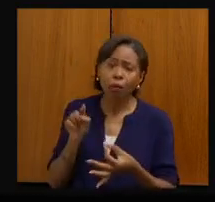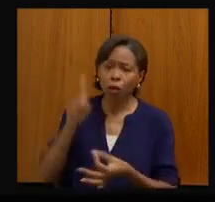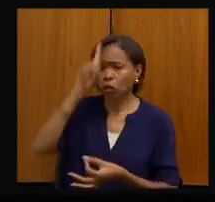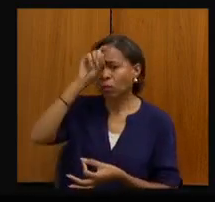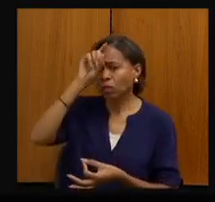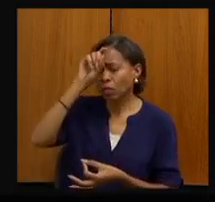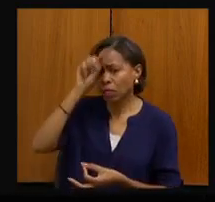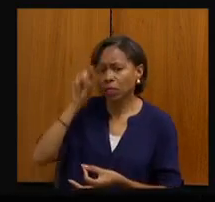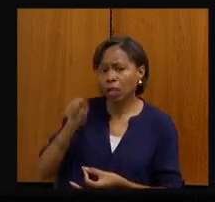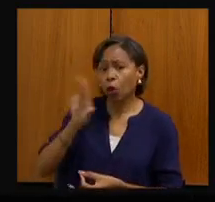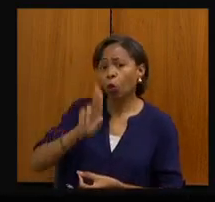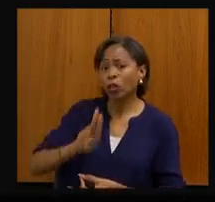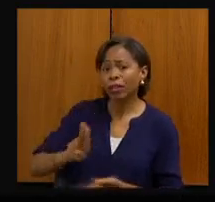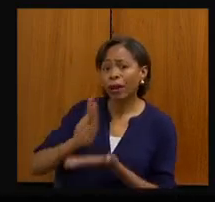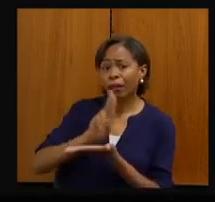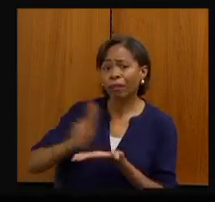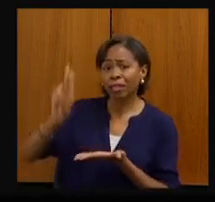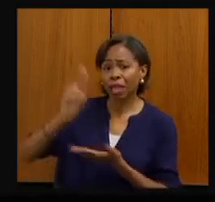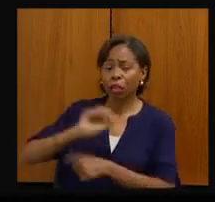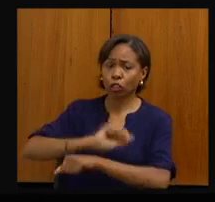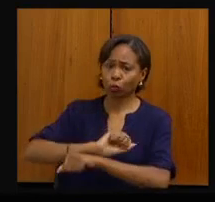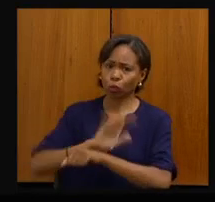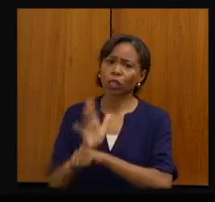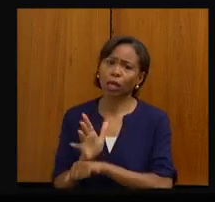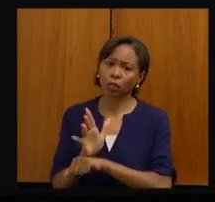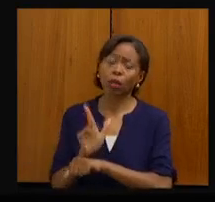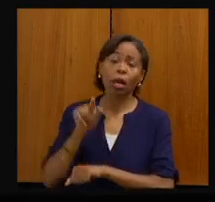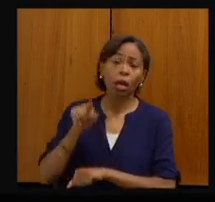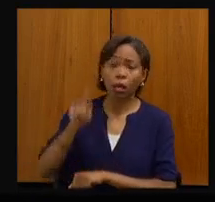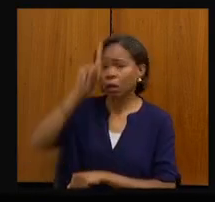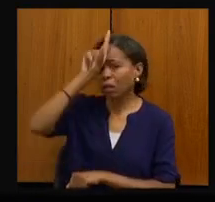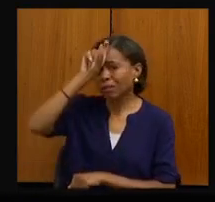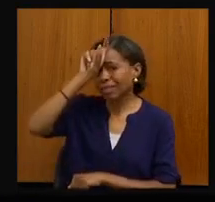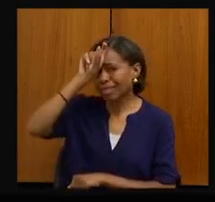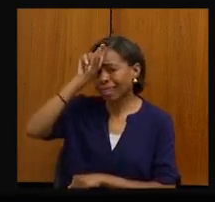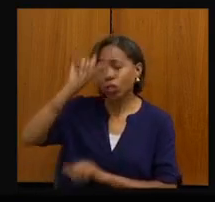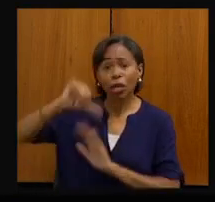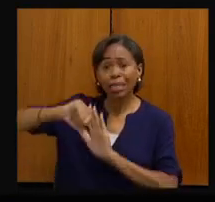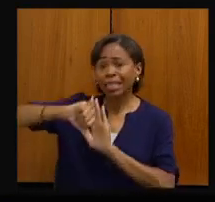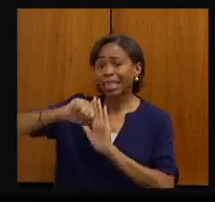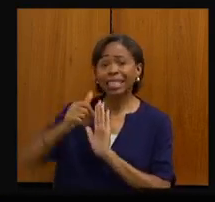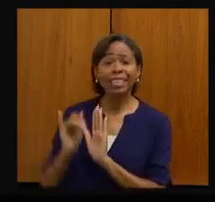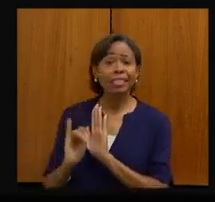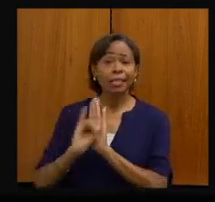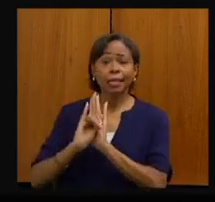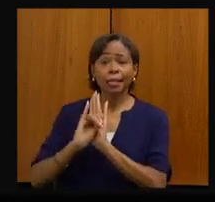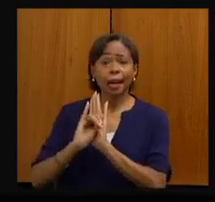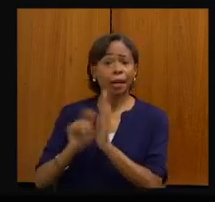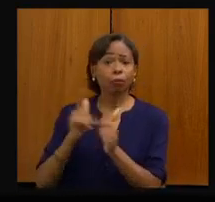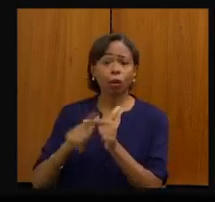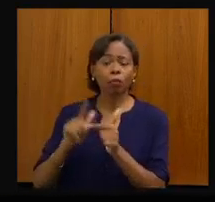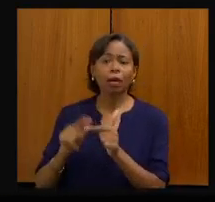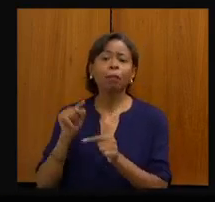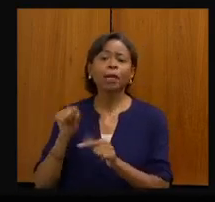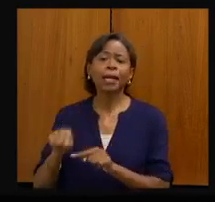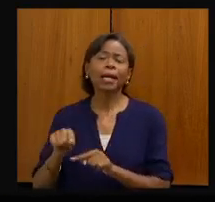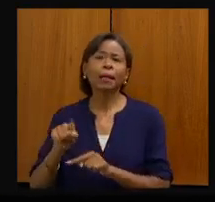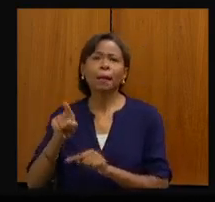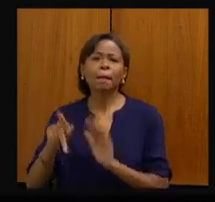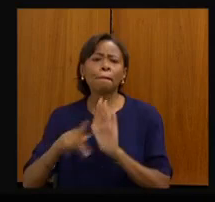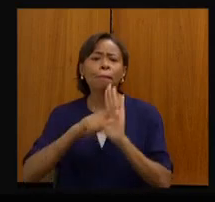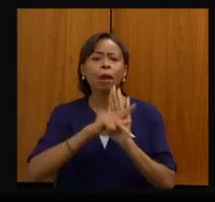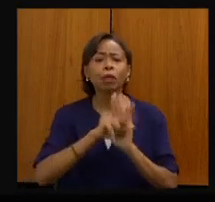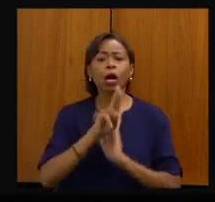Claros. O Hospital Universitário de Montes Claros, eu tenho dito que é um hospital que tem uma crise de identidade. Ele pertence à Unimontes, a Unimontes pertence à